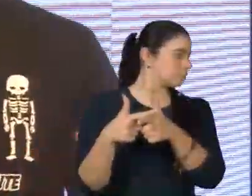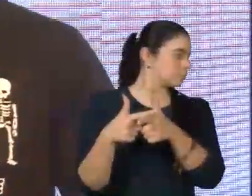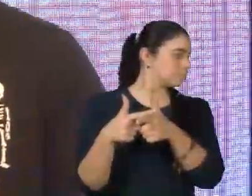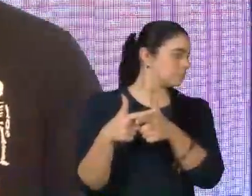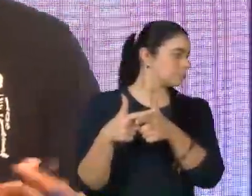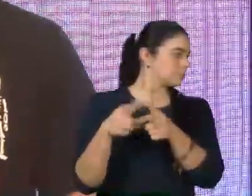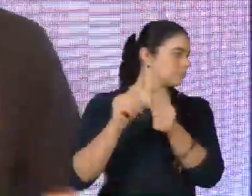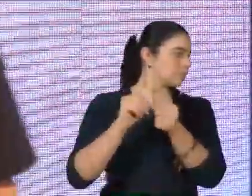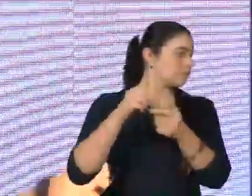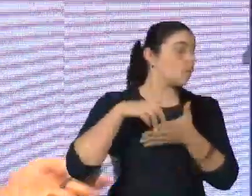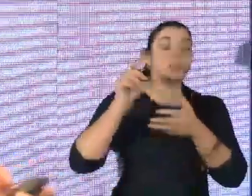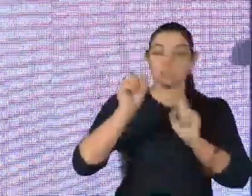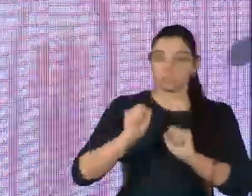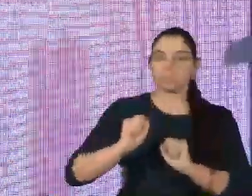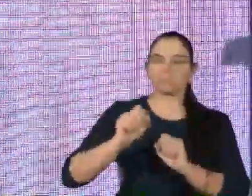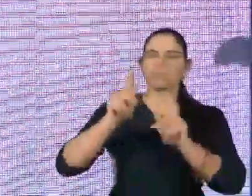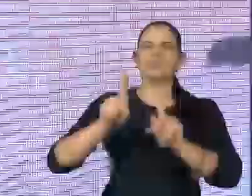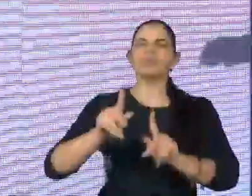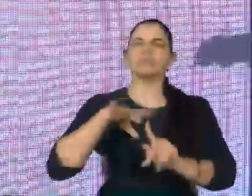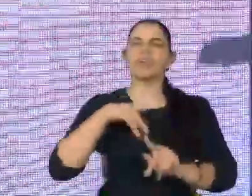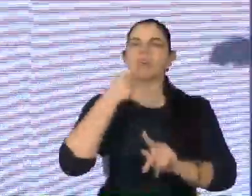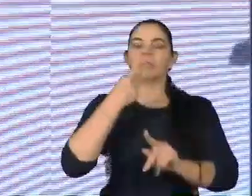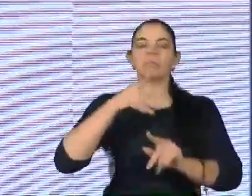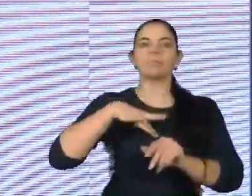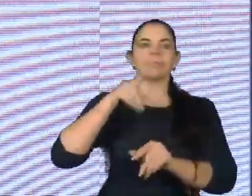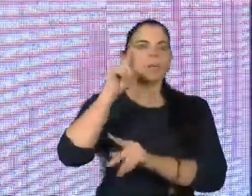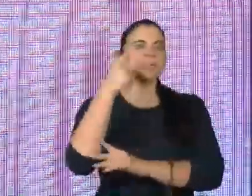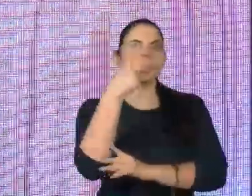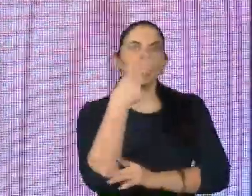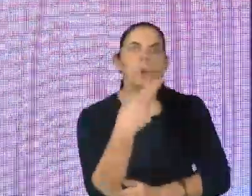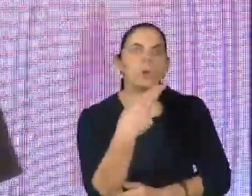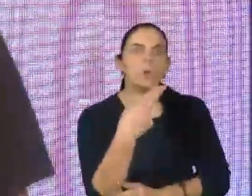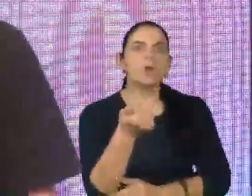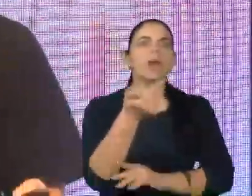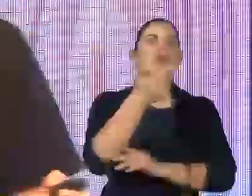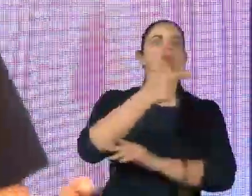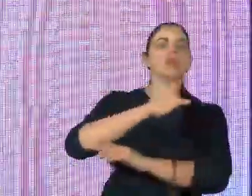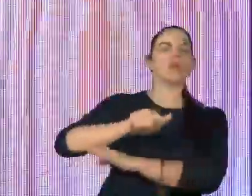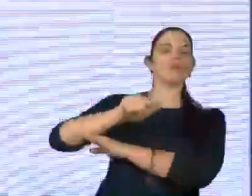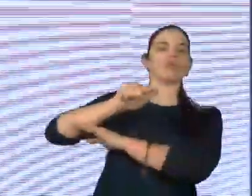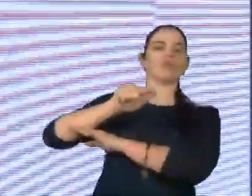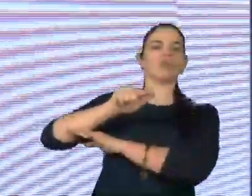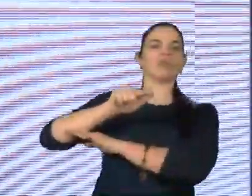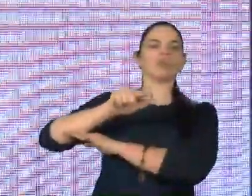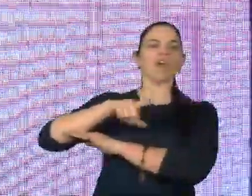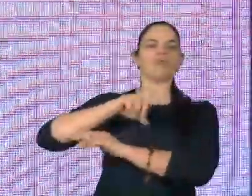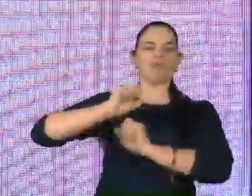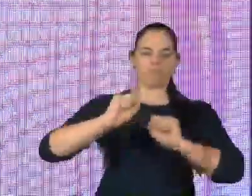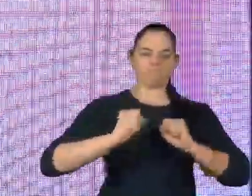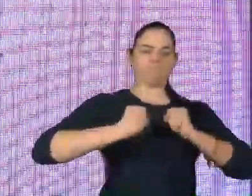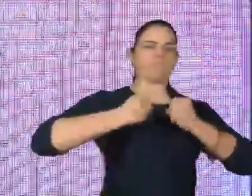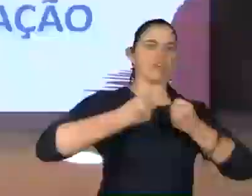Podem haver pessoas que pensem o mesmo. Eu vou começar essa exposição fazendo uma defesa